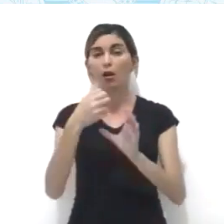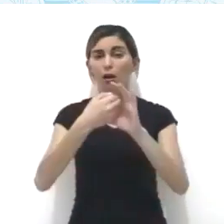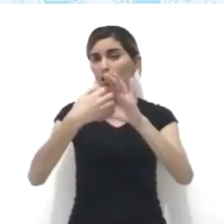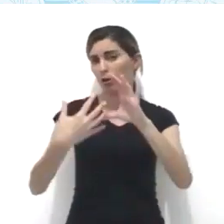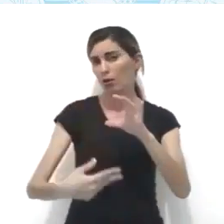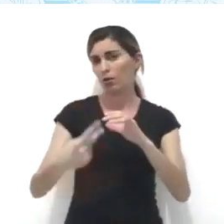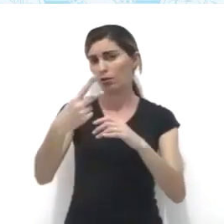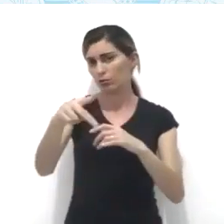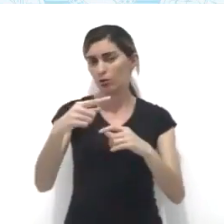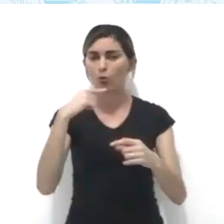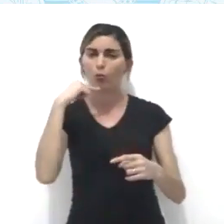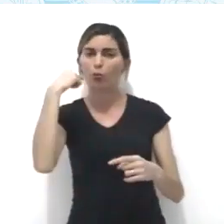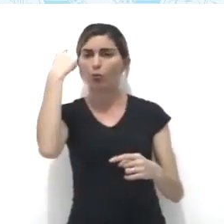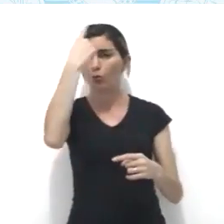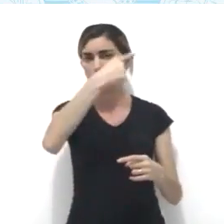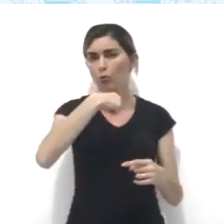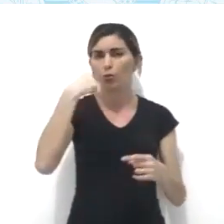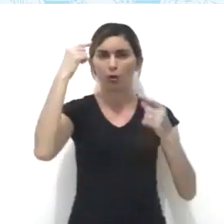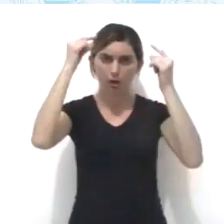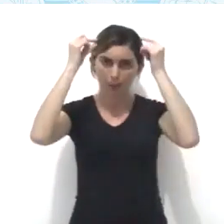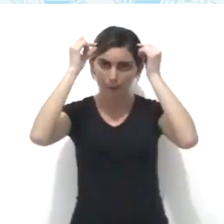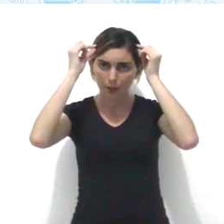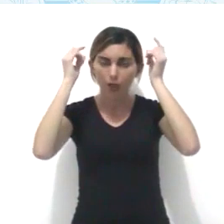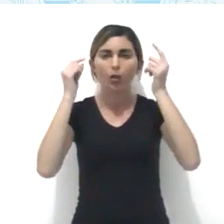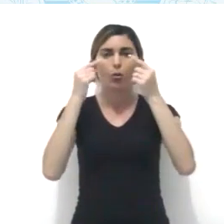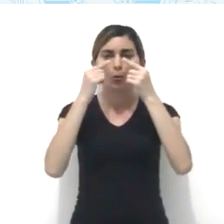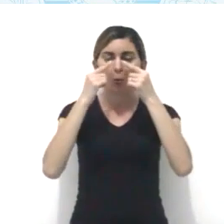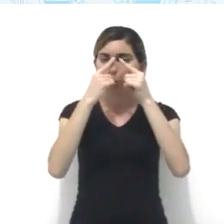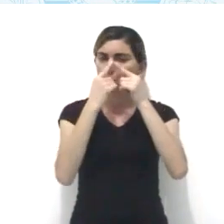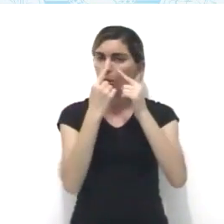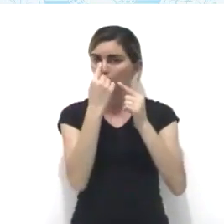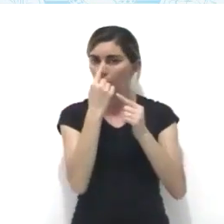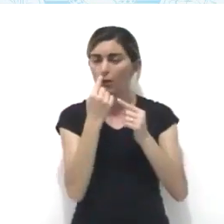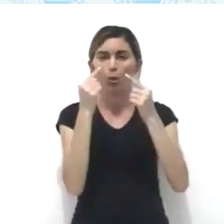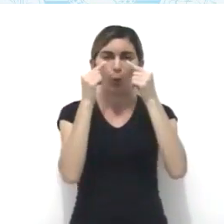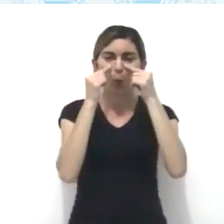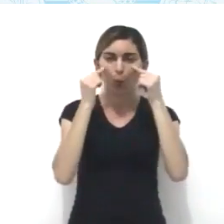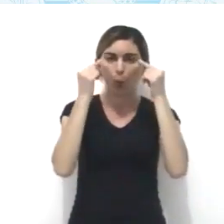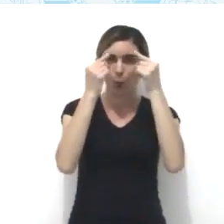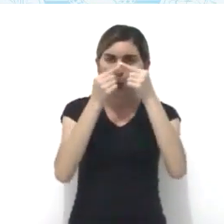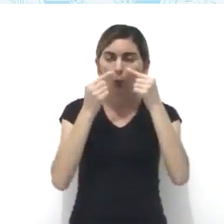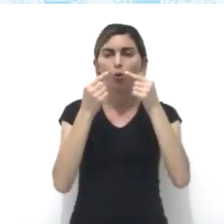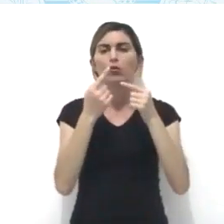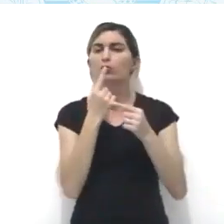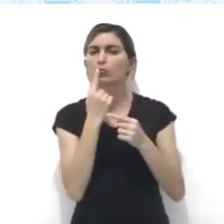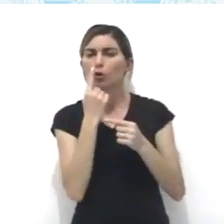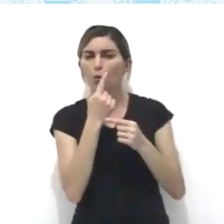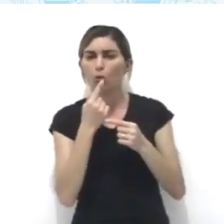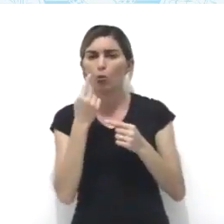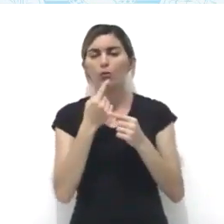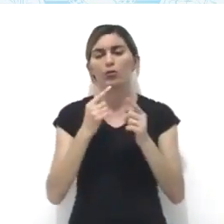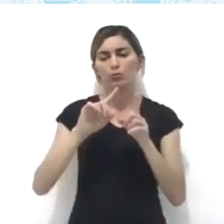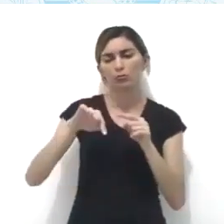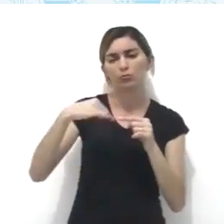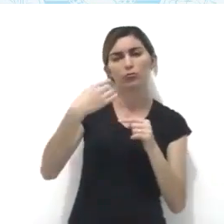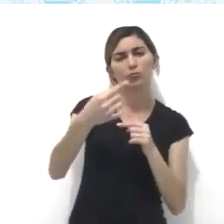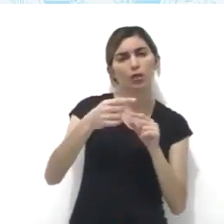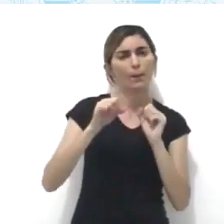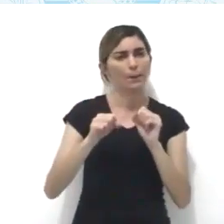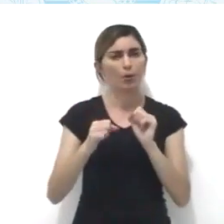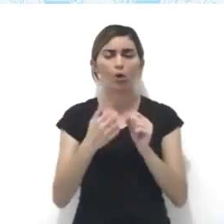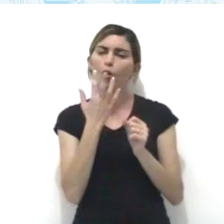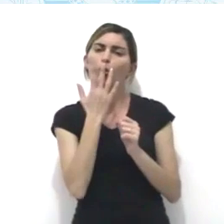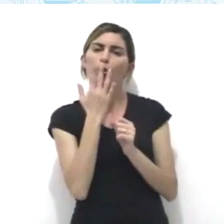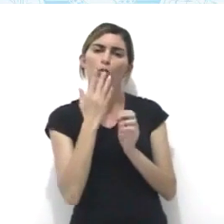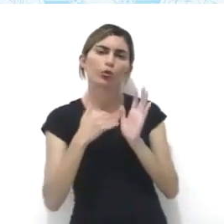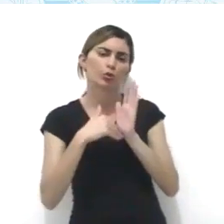as características do seu rosto, seu cabelo, formato do nariz, dos olhos, da boca. Em seguida, você pode